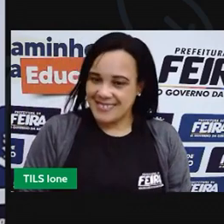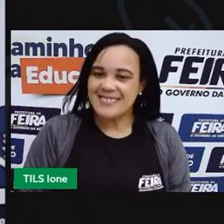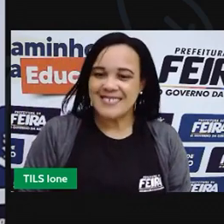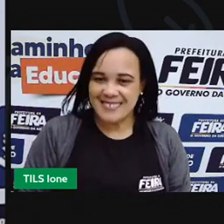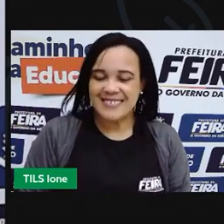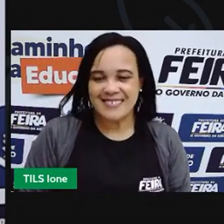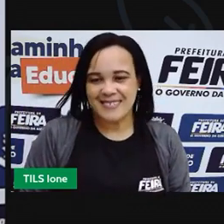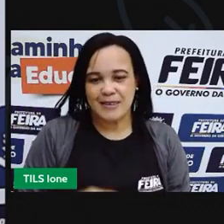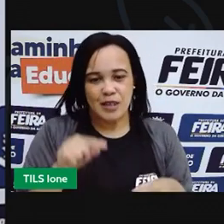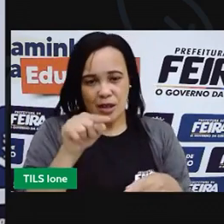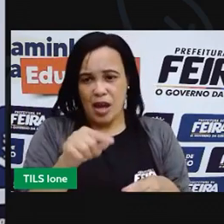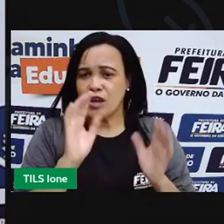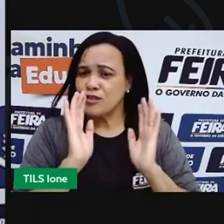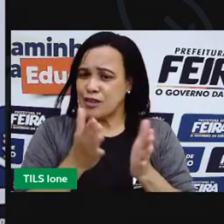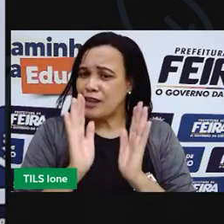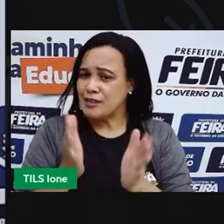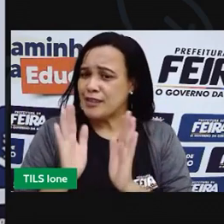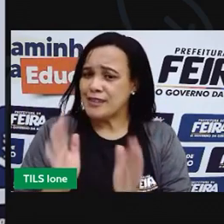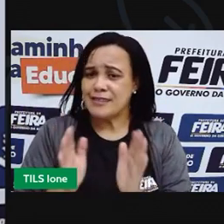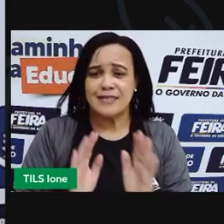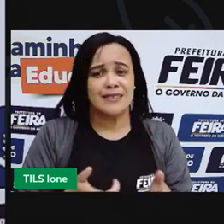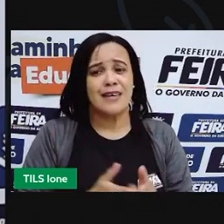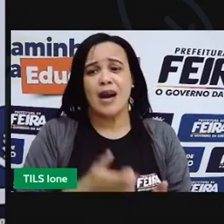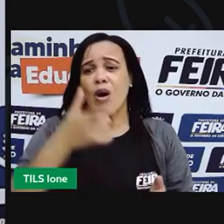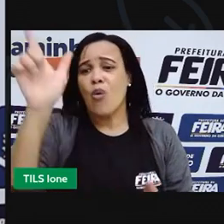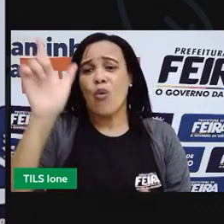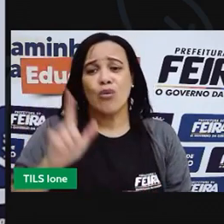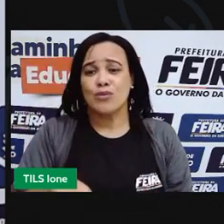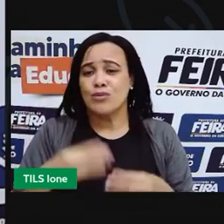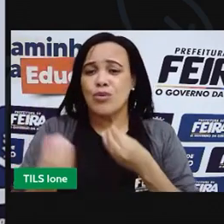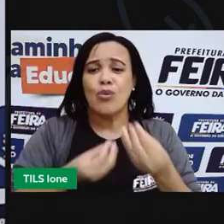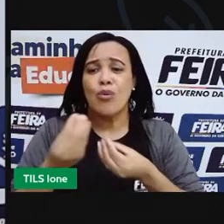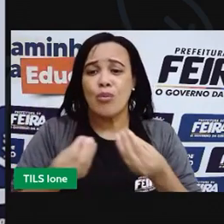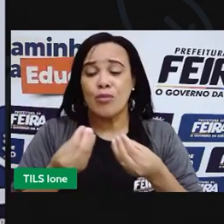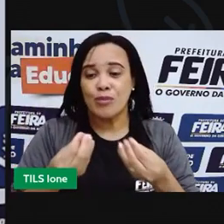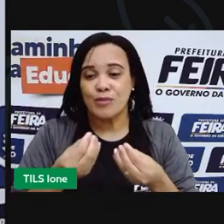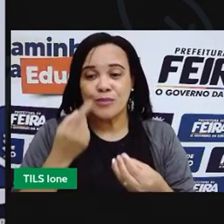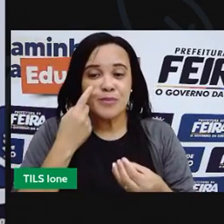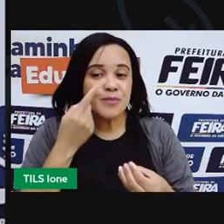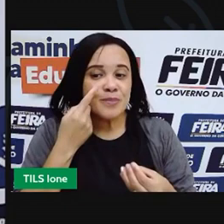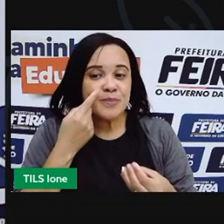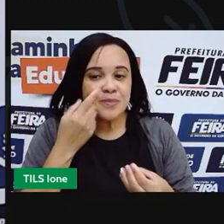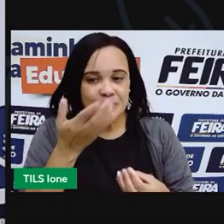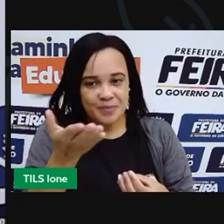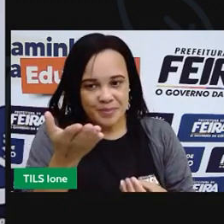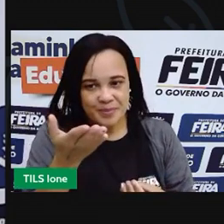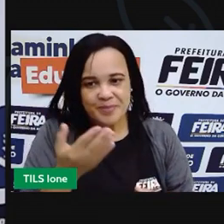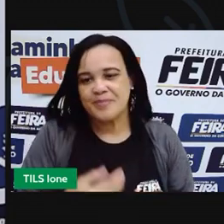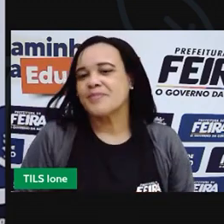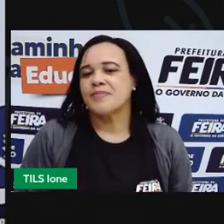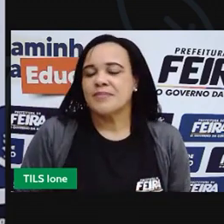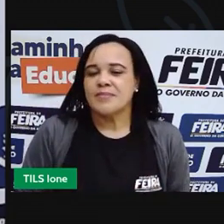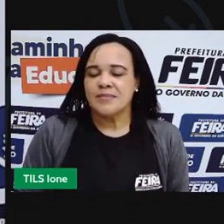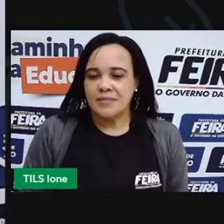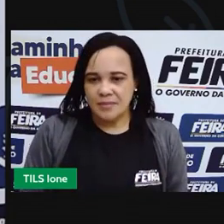desses objetos metafóricos. Então, eu vou aqui mostrar pra vocês agora